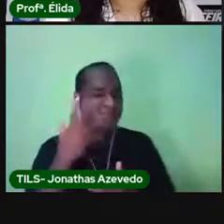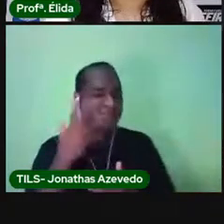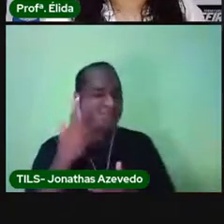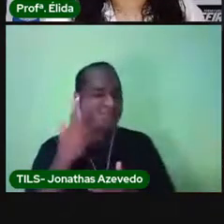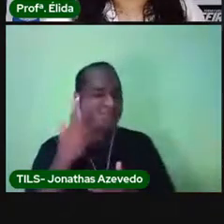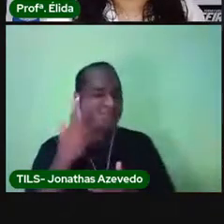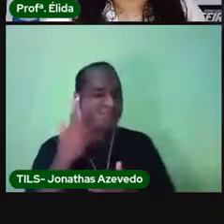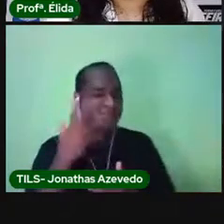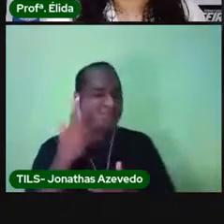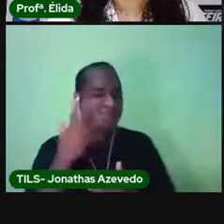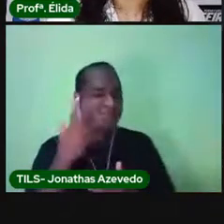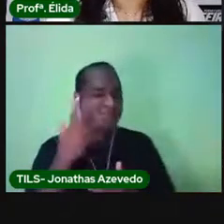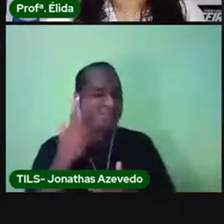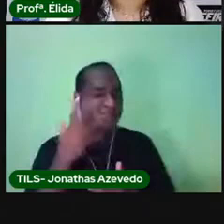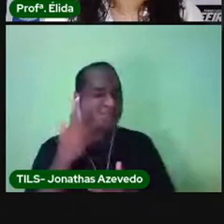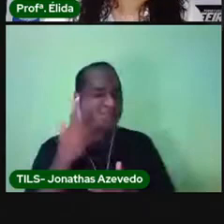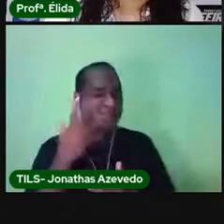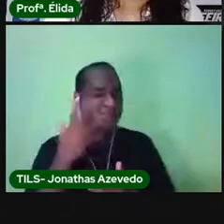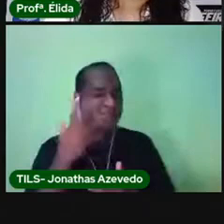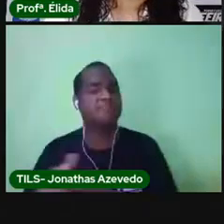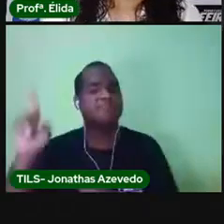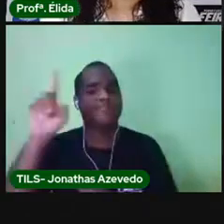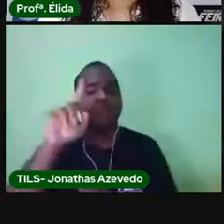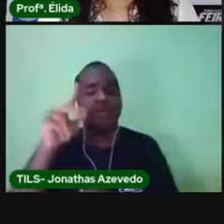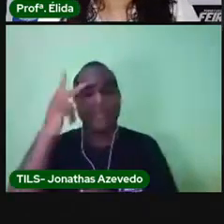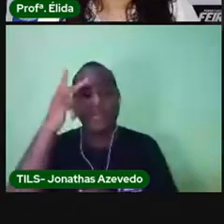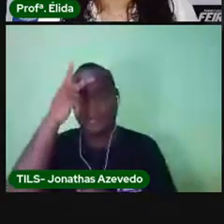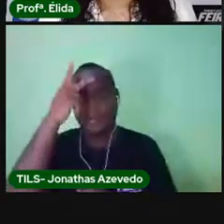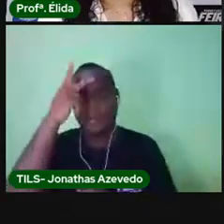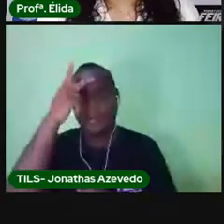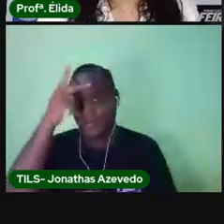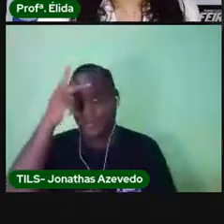Qual é o ciclo de vida do ser humano?